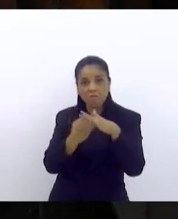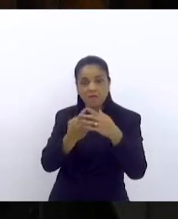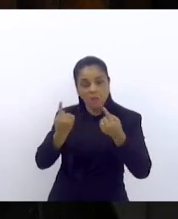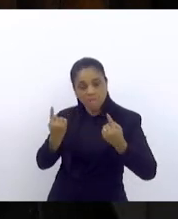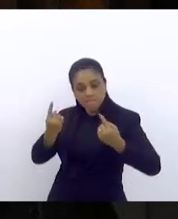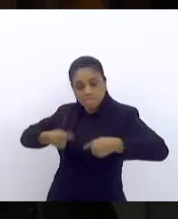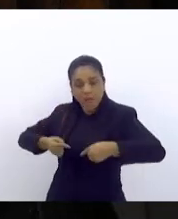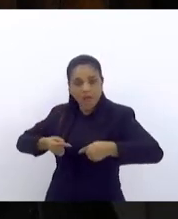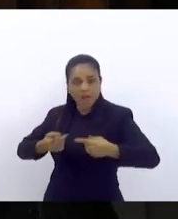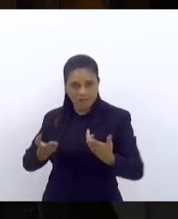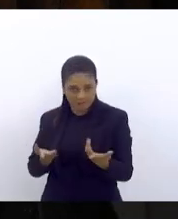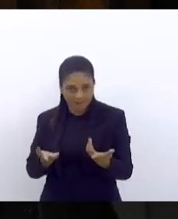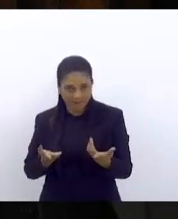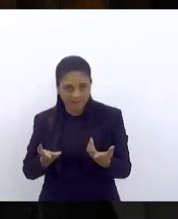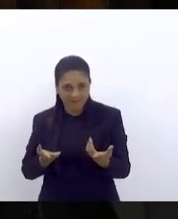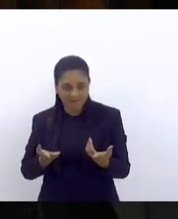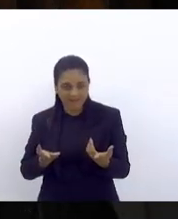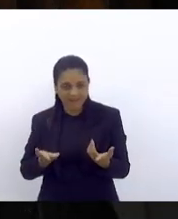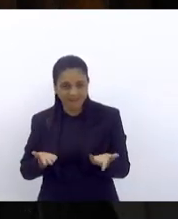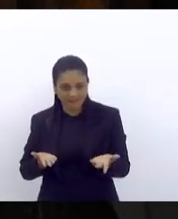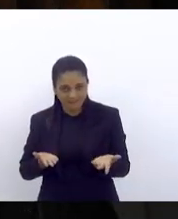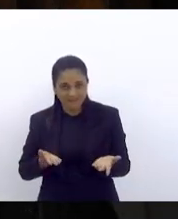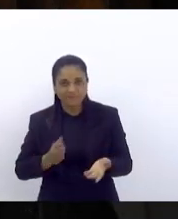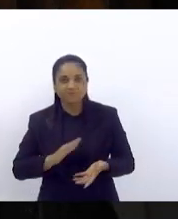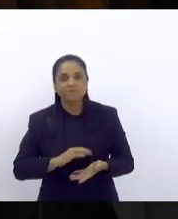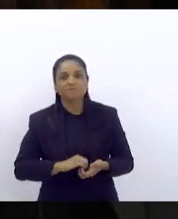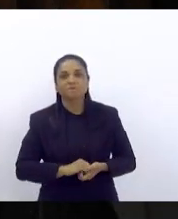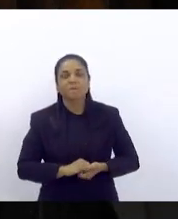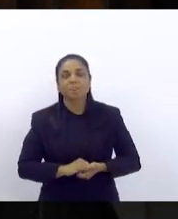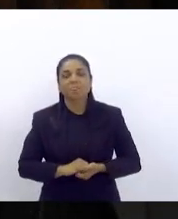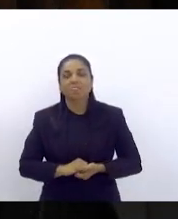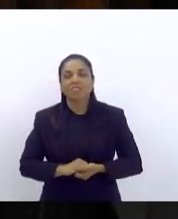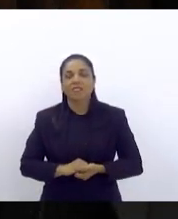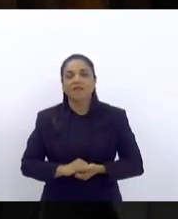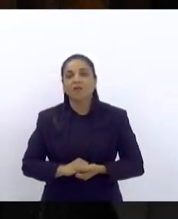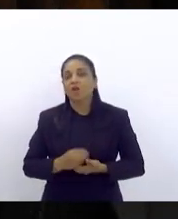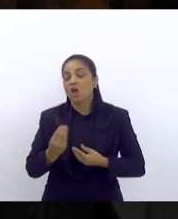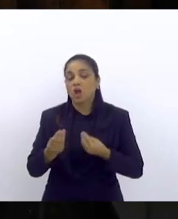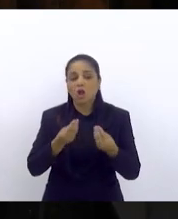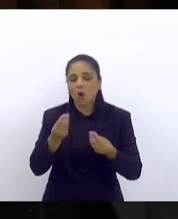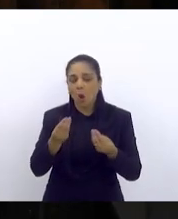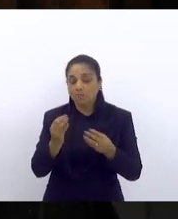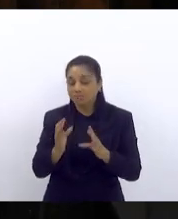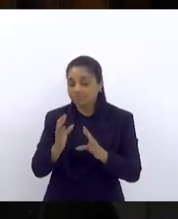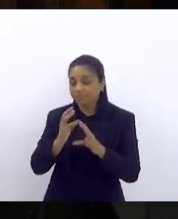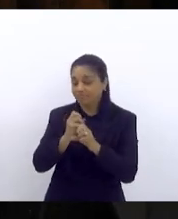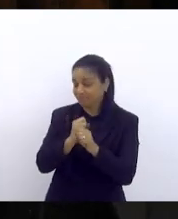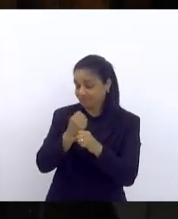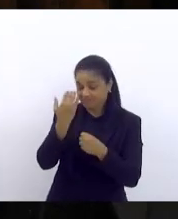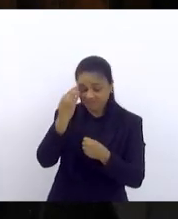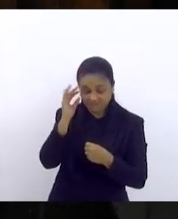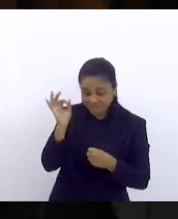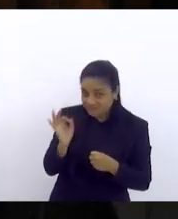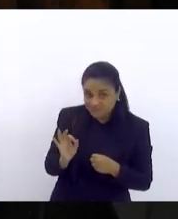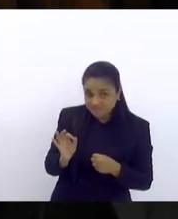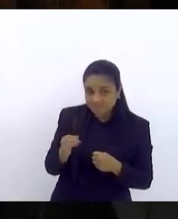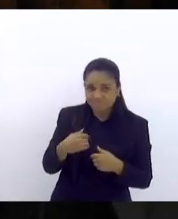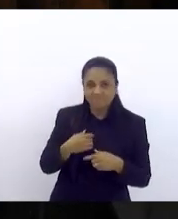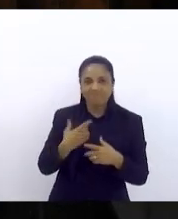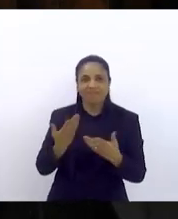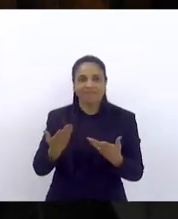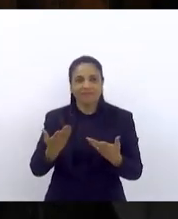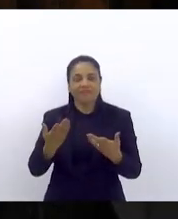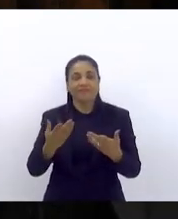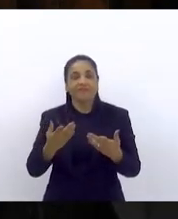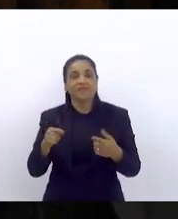ora que equação complicada existe uma demanda